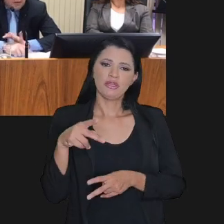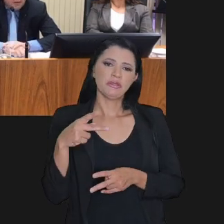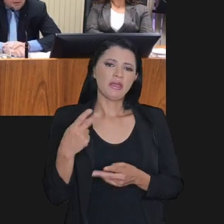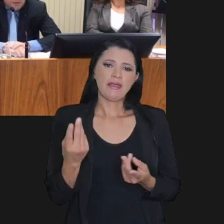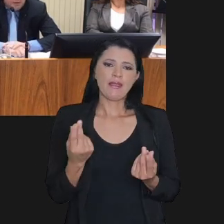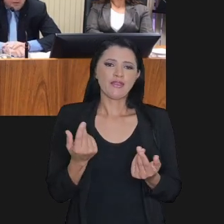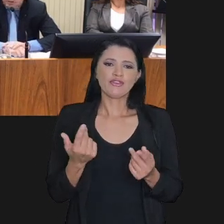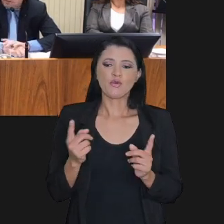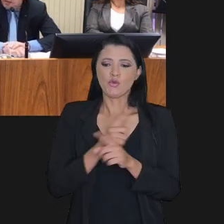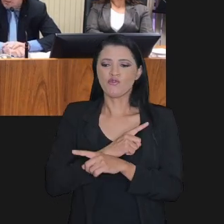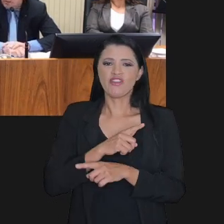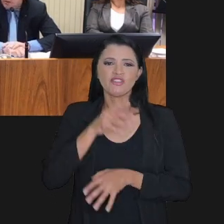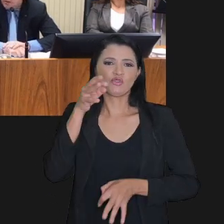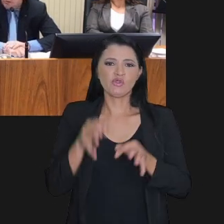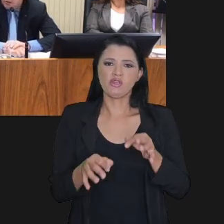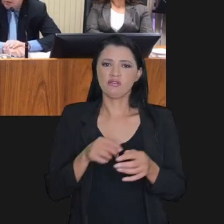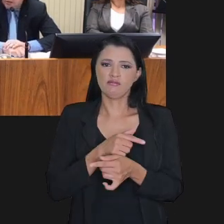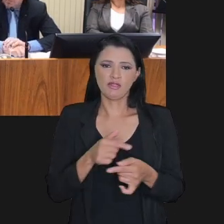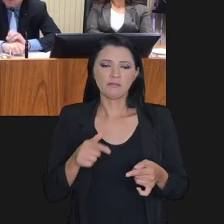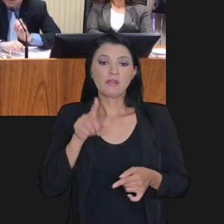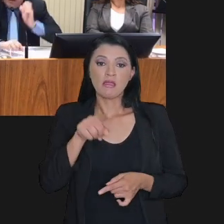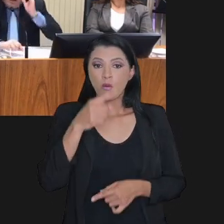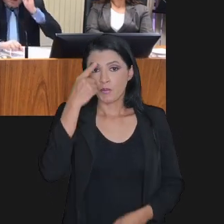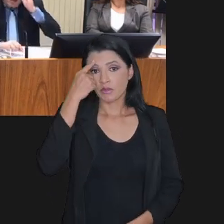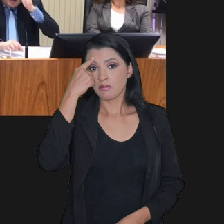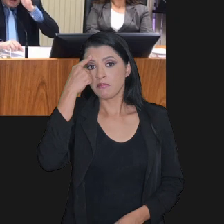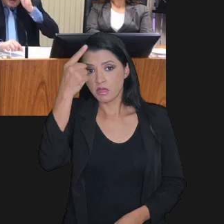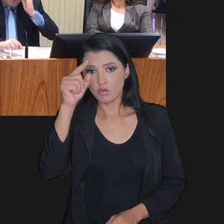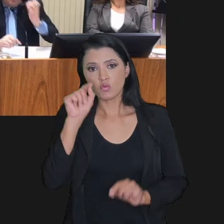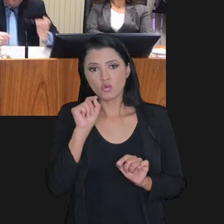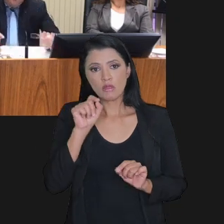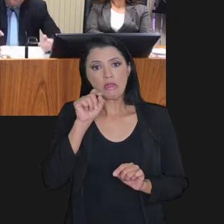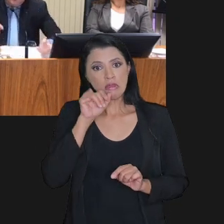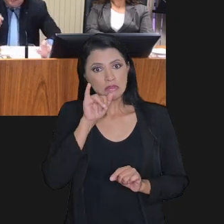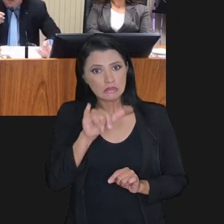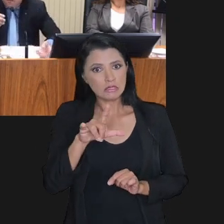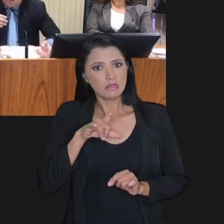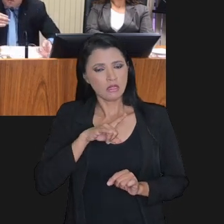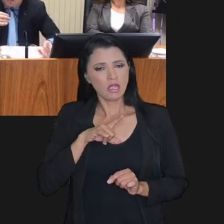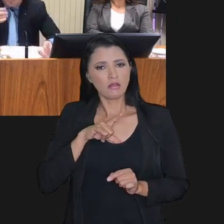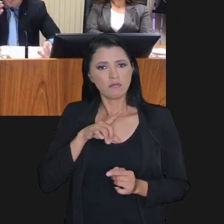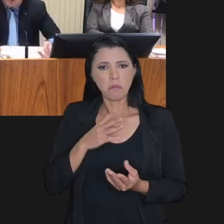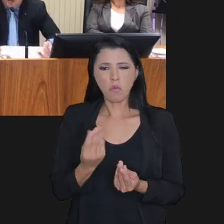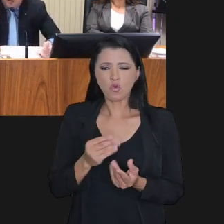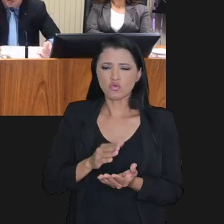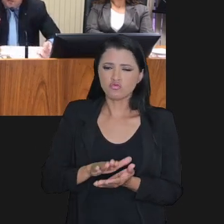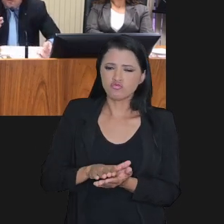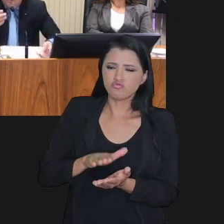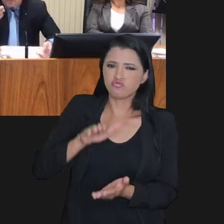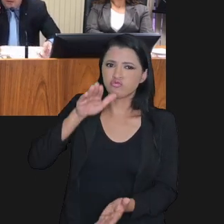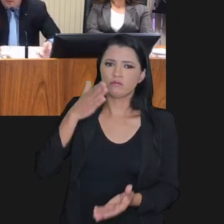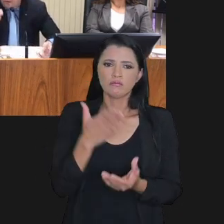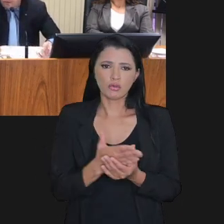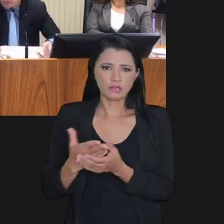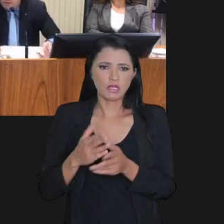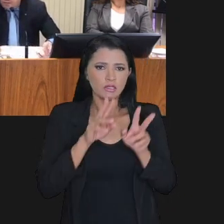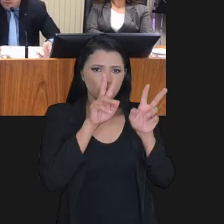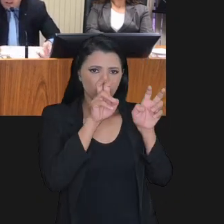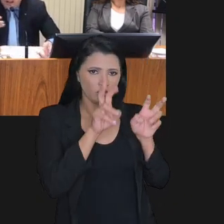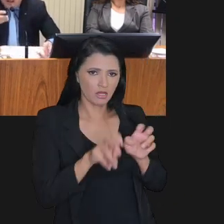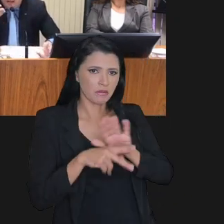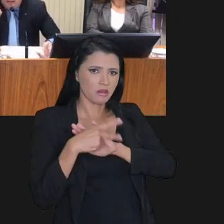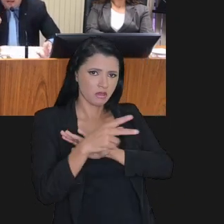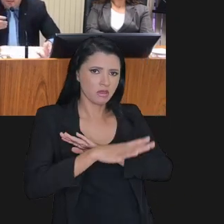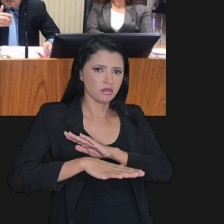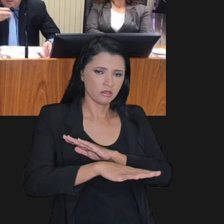de disseminada controvérsia jurídica. A ideia aqui é quando você tem muitos processos tratando de um tema,